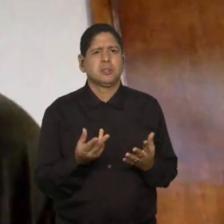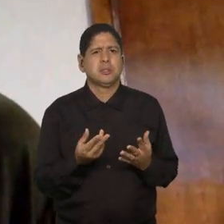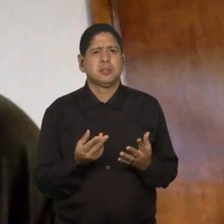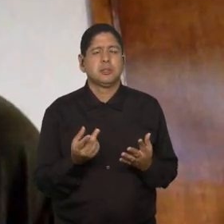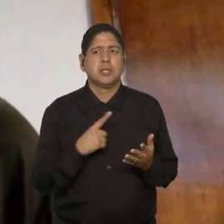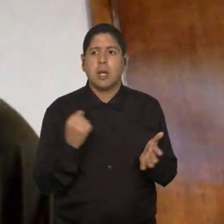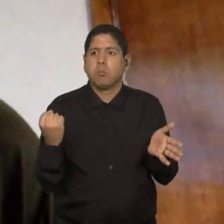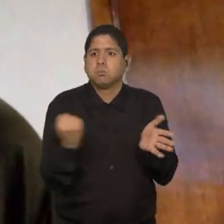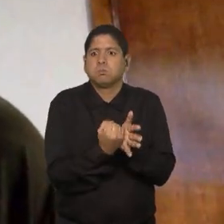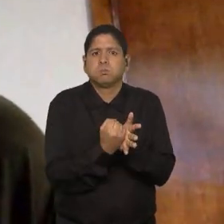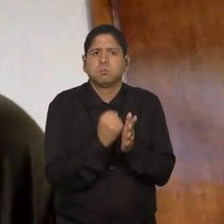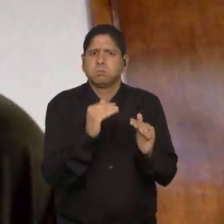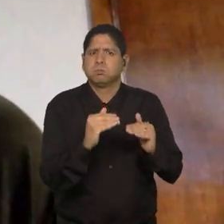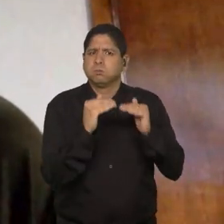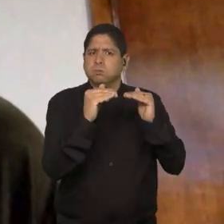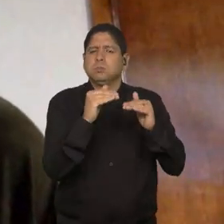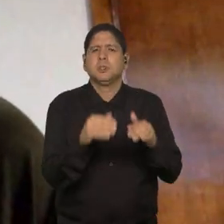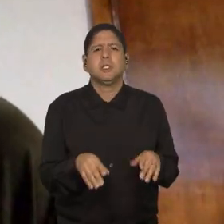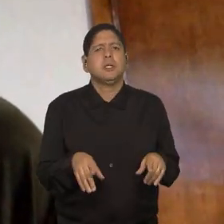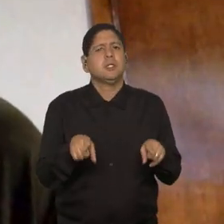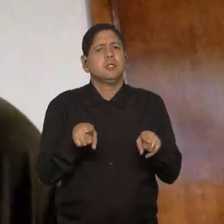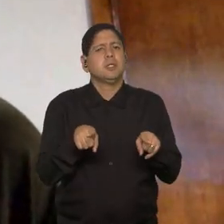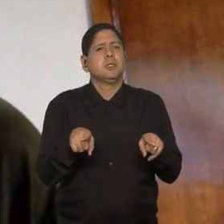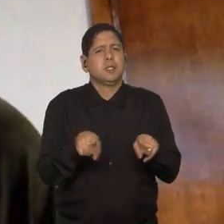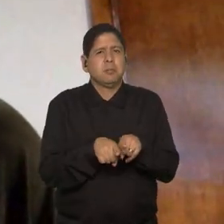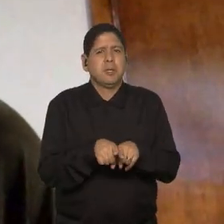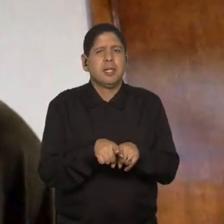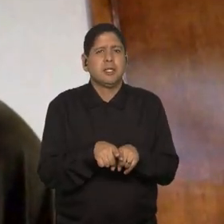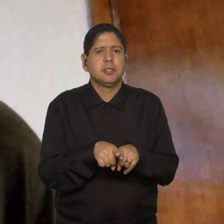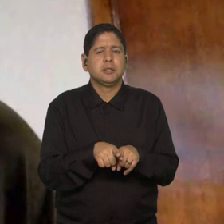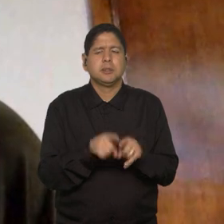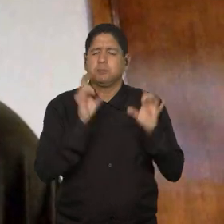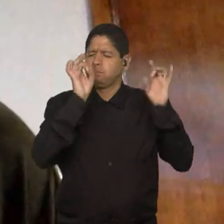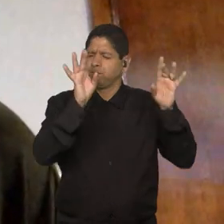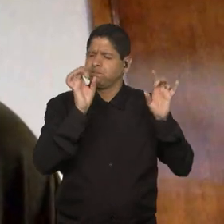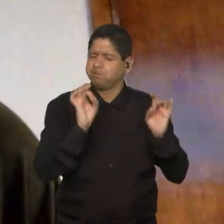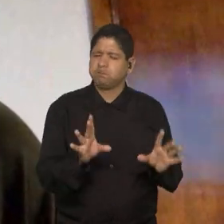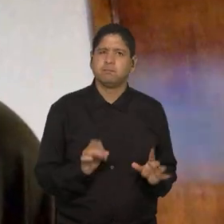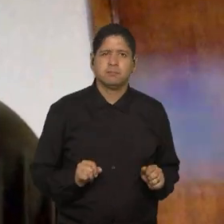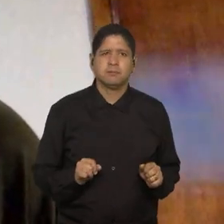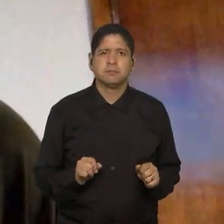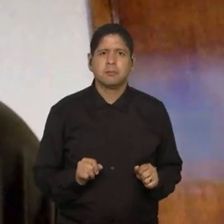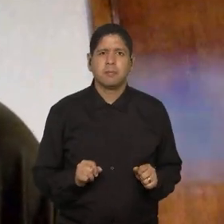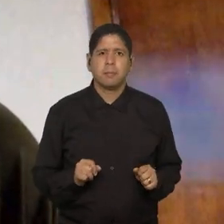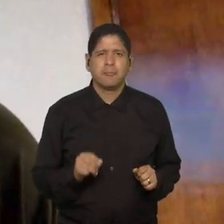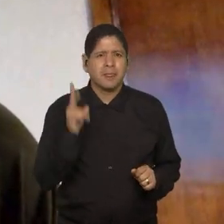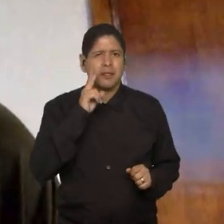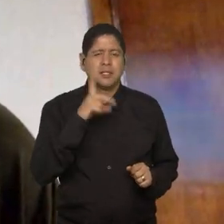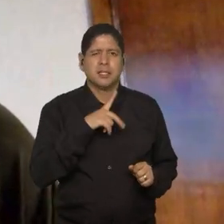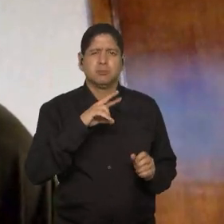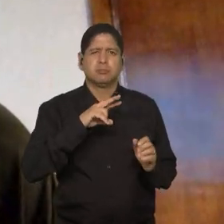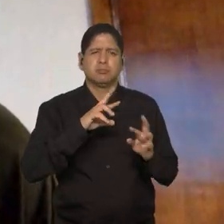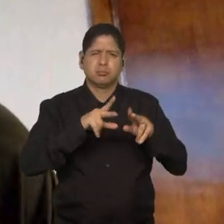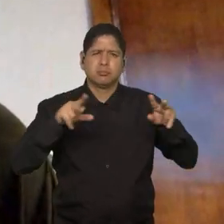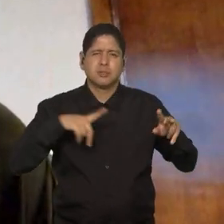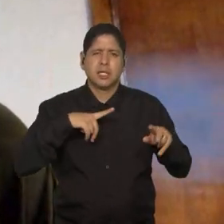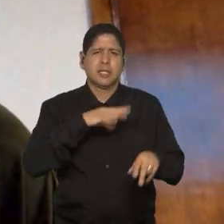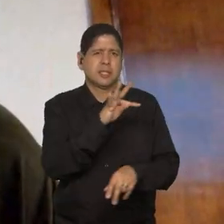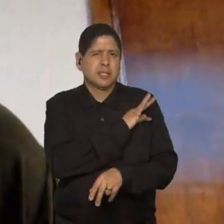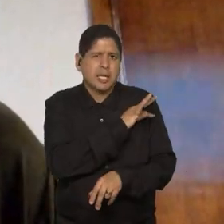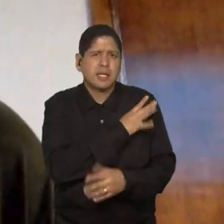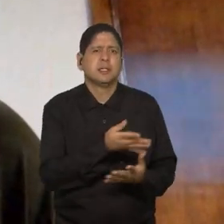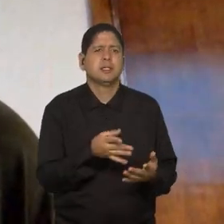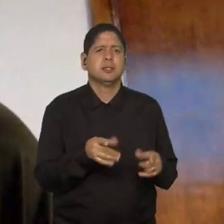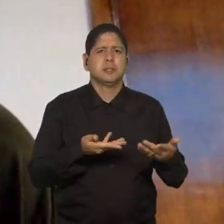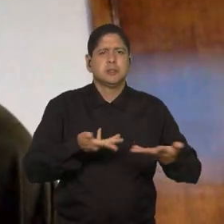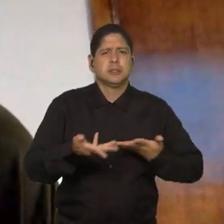símbolos, com grandes destaques em todos os sentidos, tanto técnica quanto de